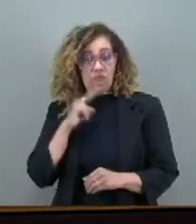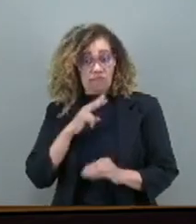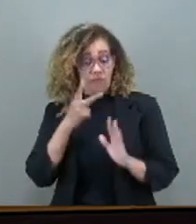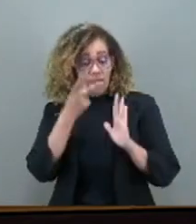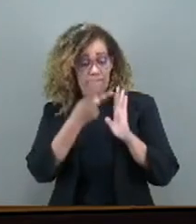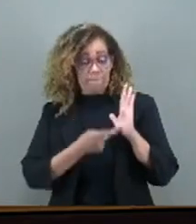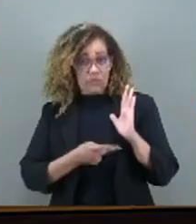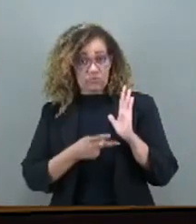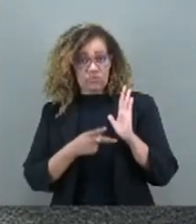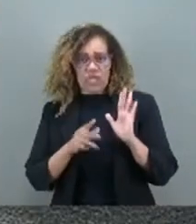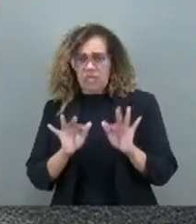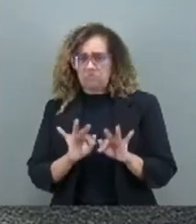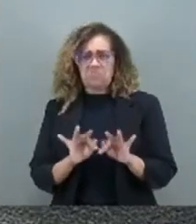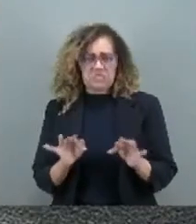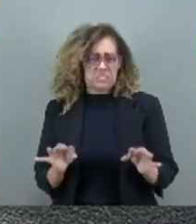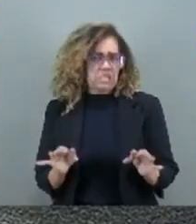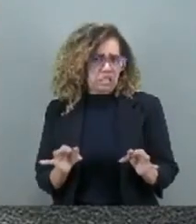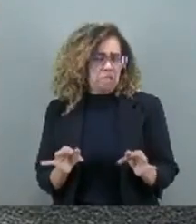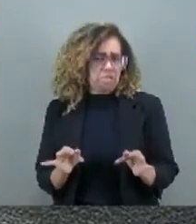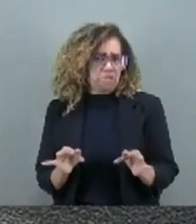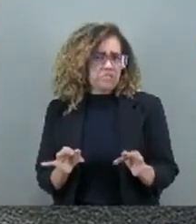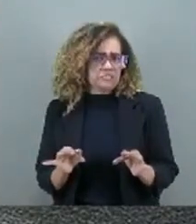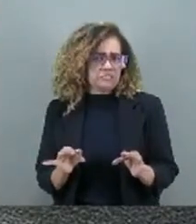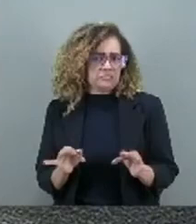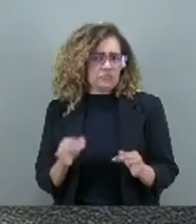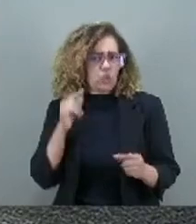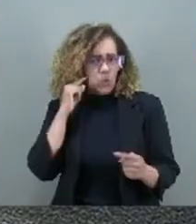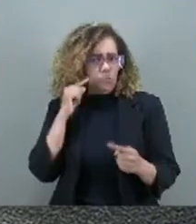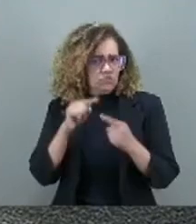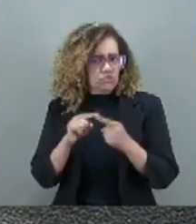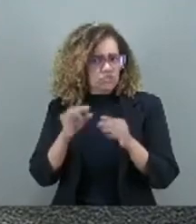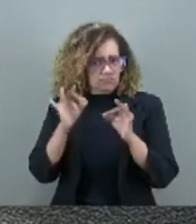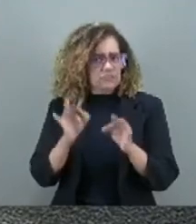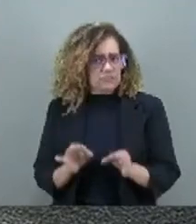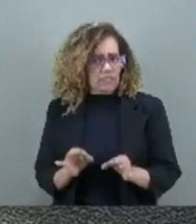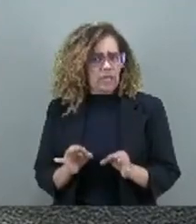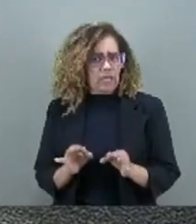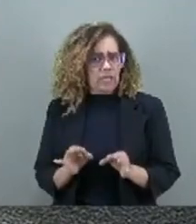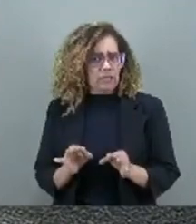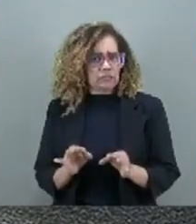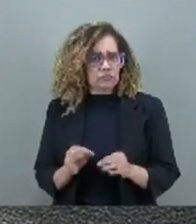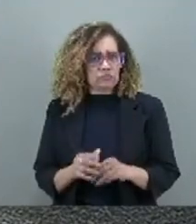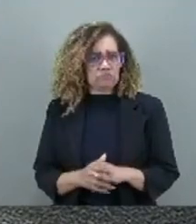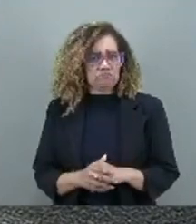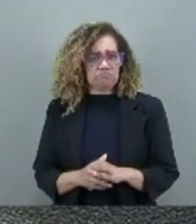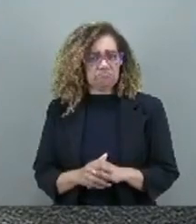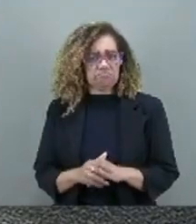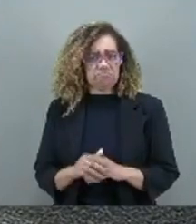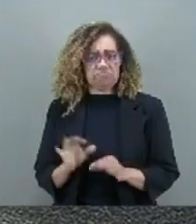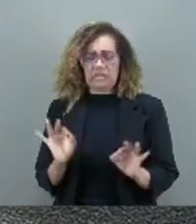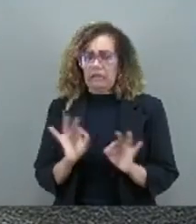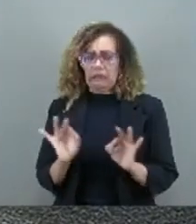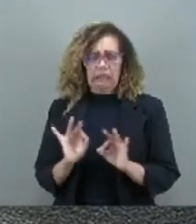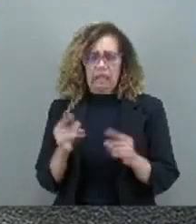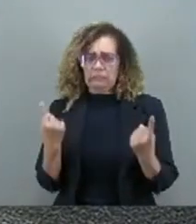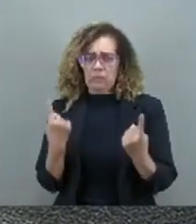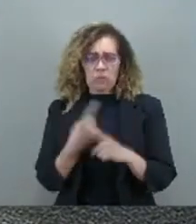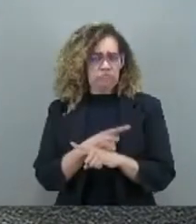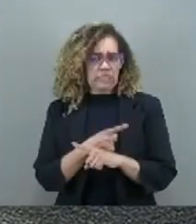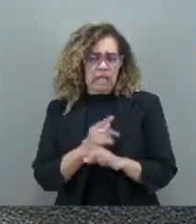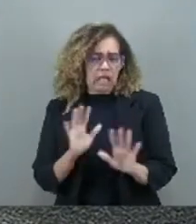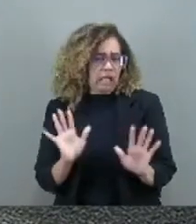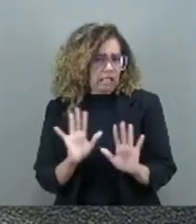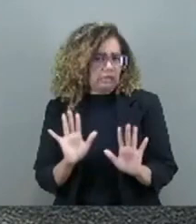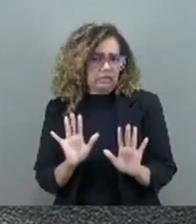relativamente simples, mas bastante objetivo, e, de fato, não vejo qualquer óbvio para a aprovação